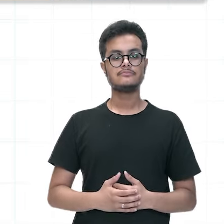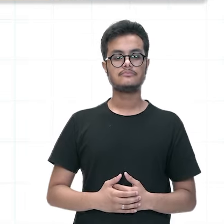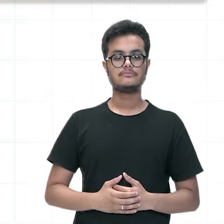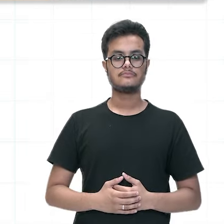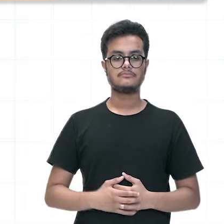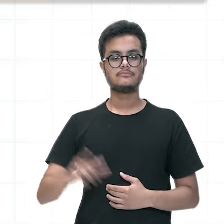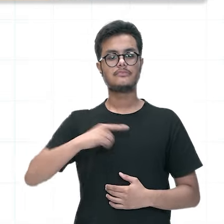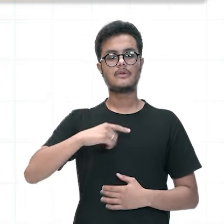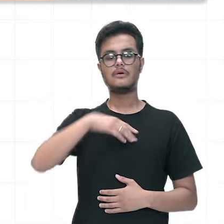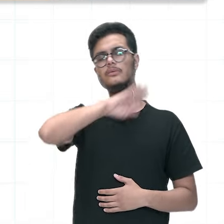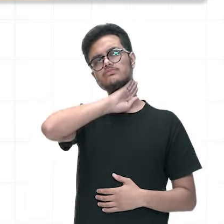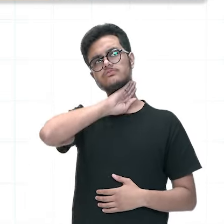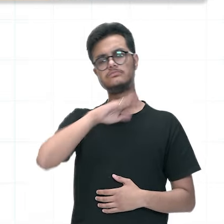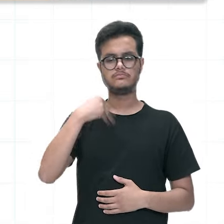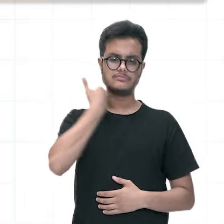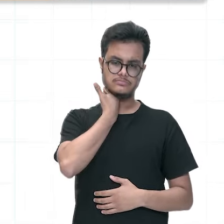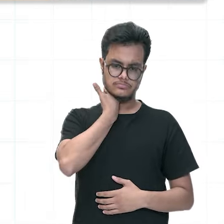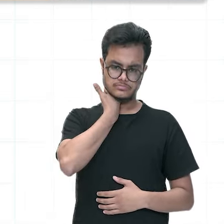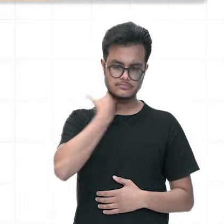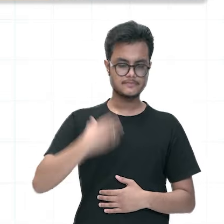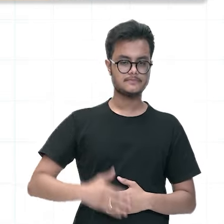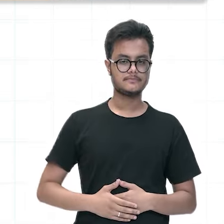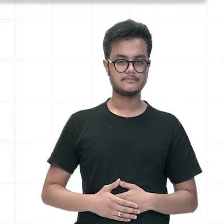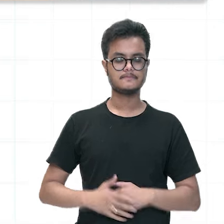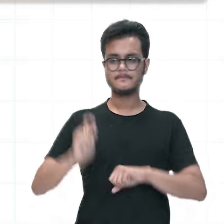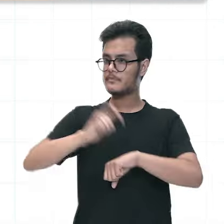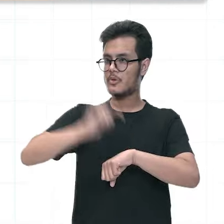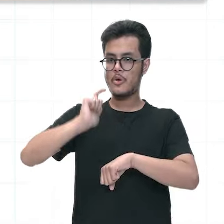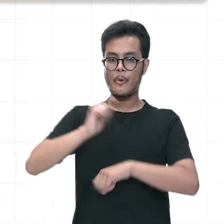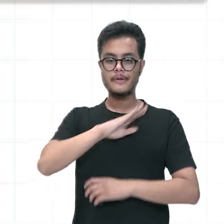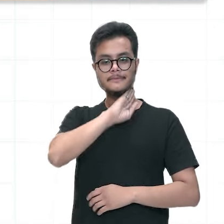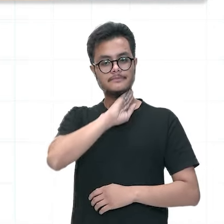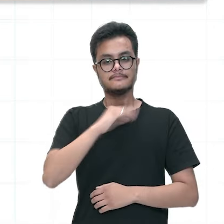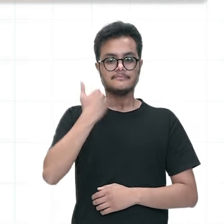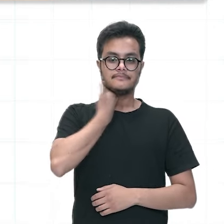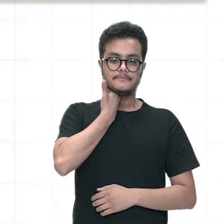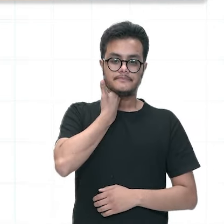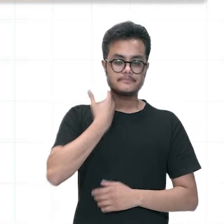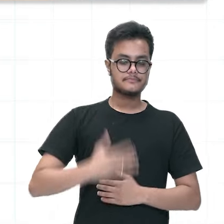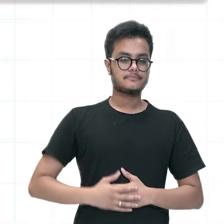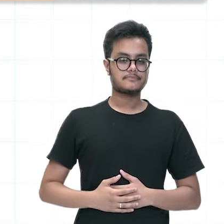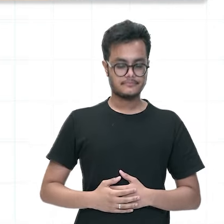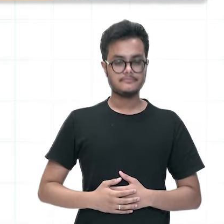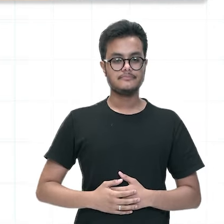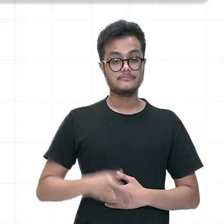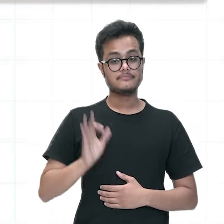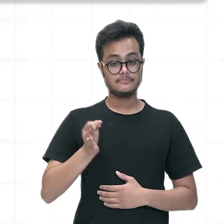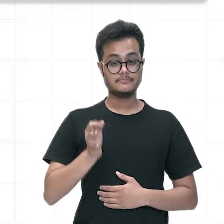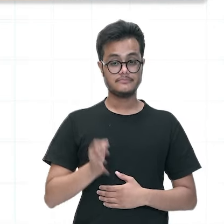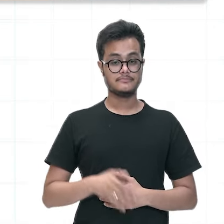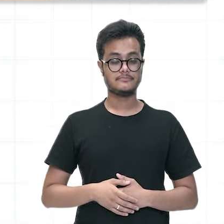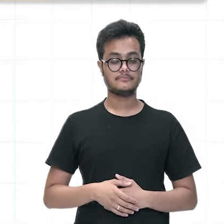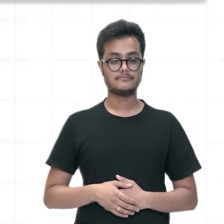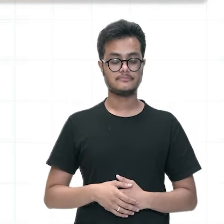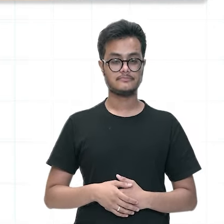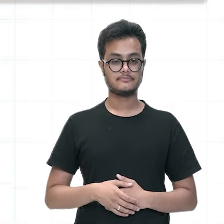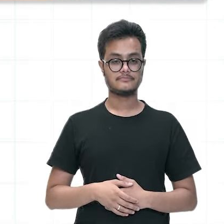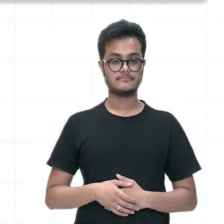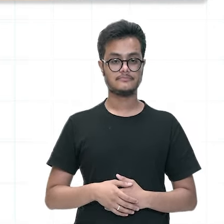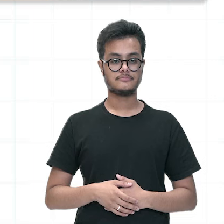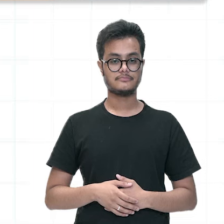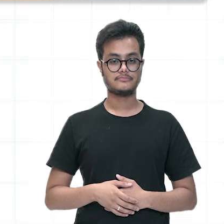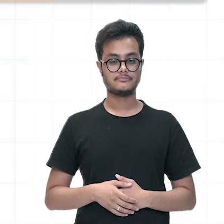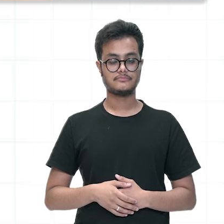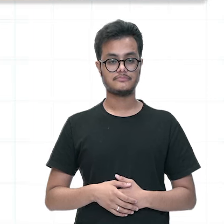passa a apresentar os seguintes sintomas é o início súbito de febre, né? Como em outras doenças também, aí outras